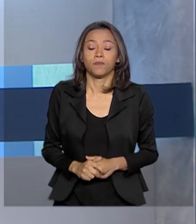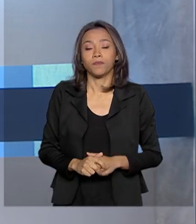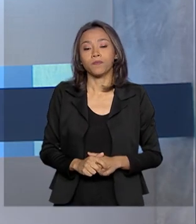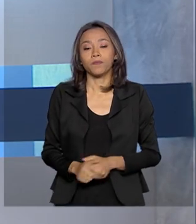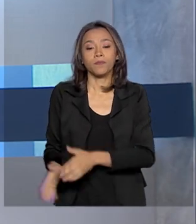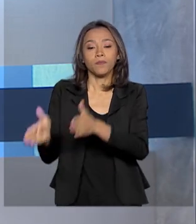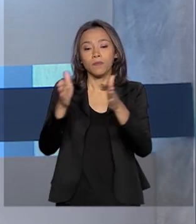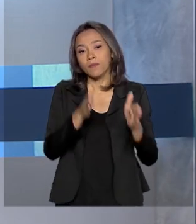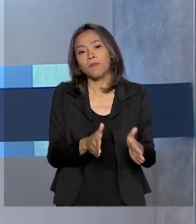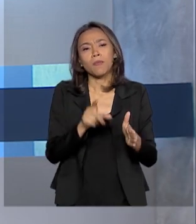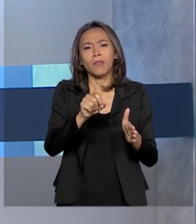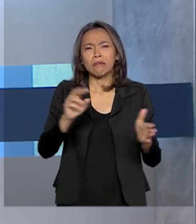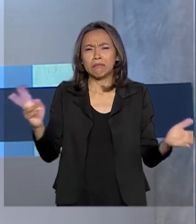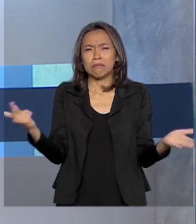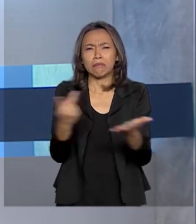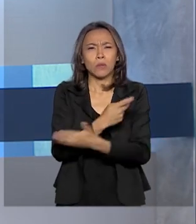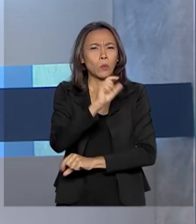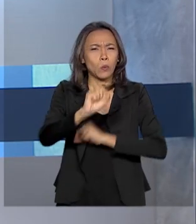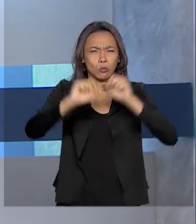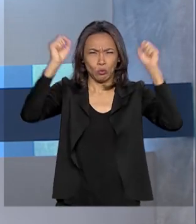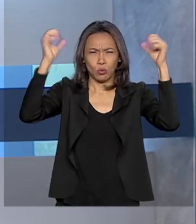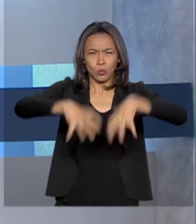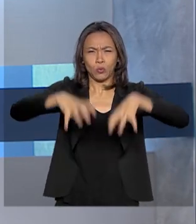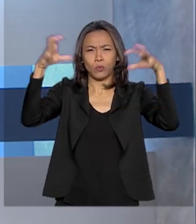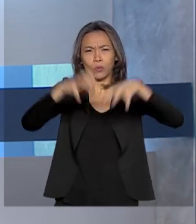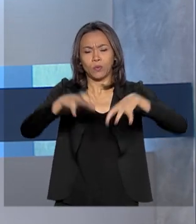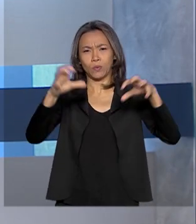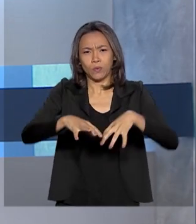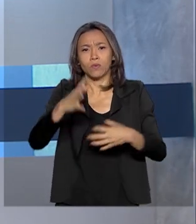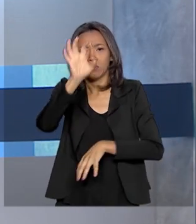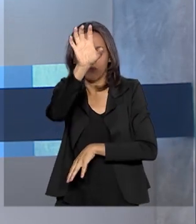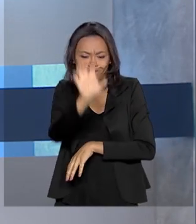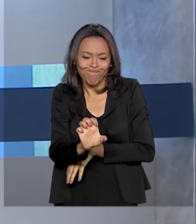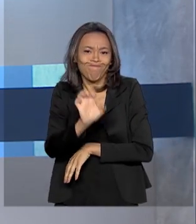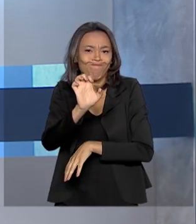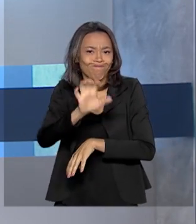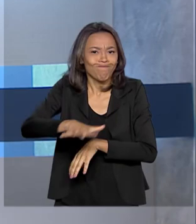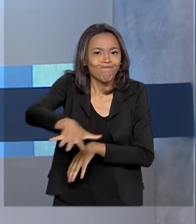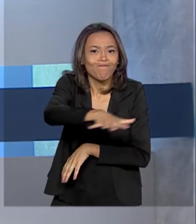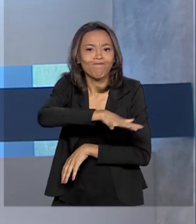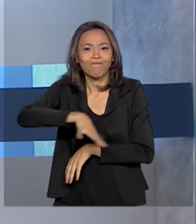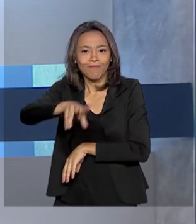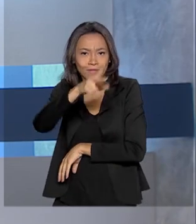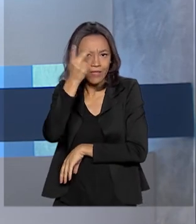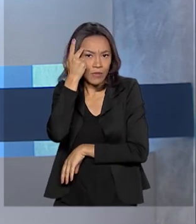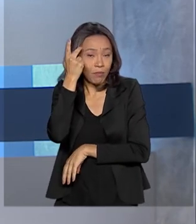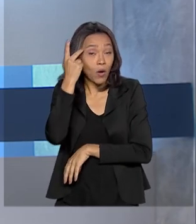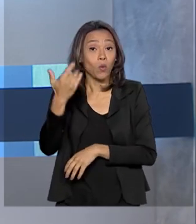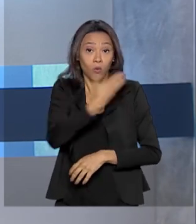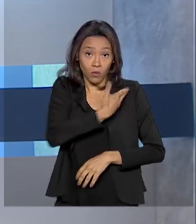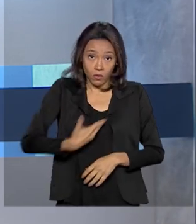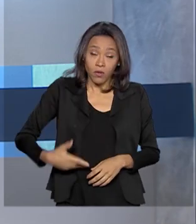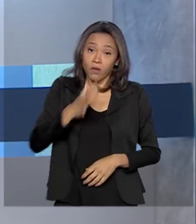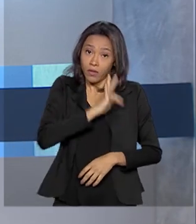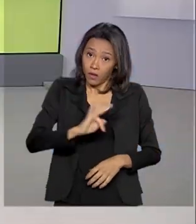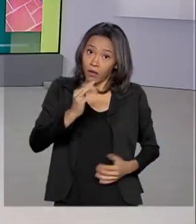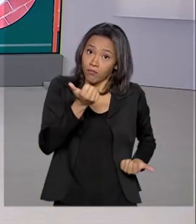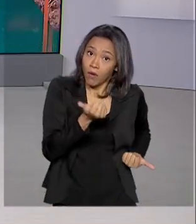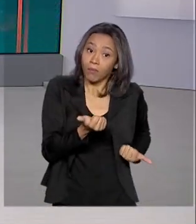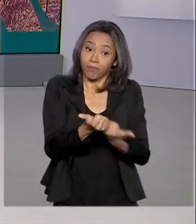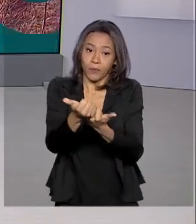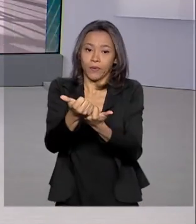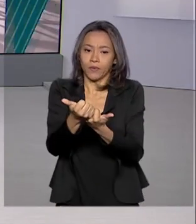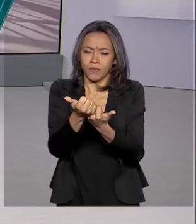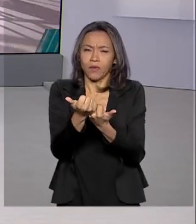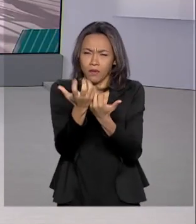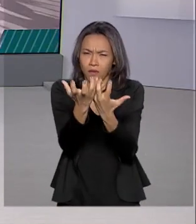E diante das fortes chuvas que tem atingido a cidade de São Paulo, o governo federal ofereceu apoio federal. Vamos